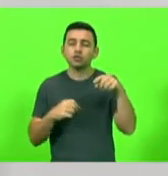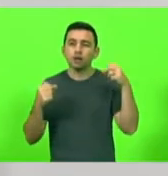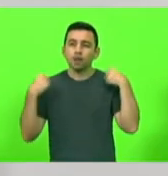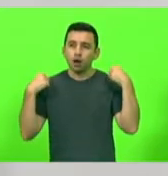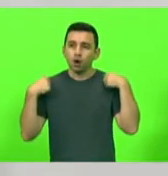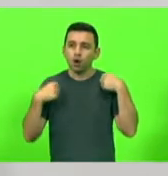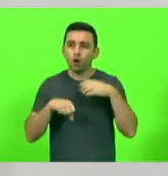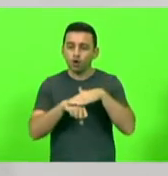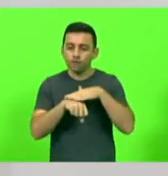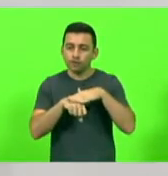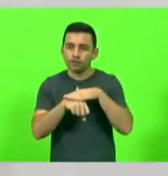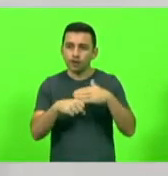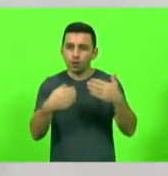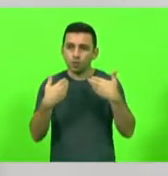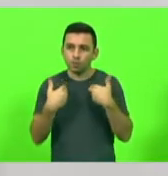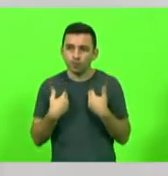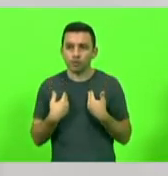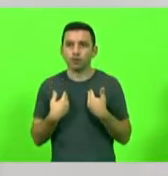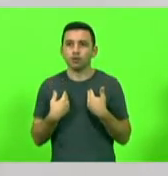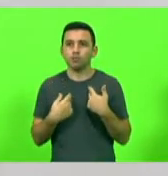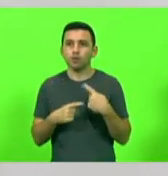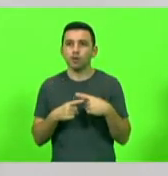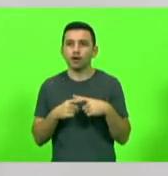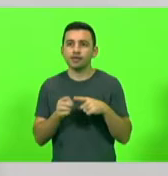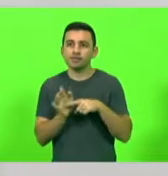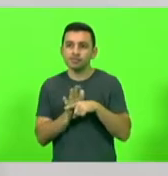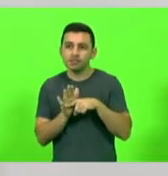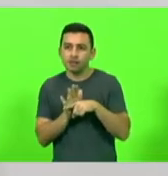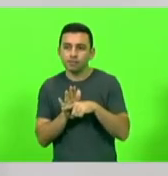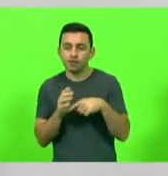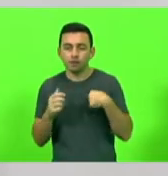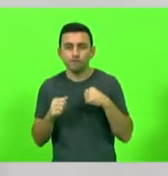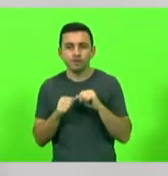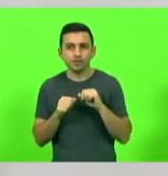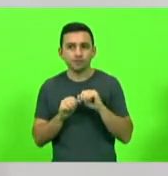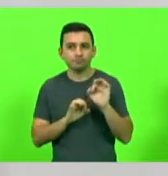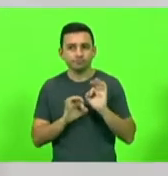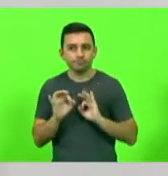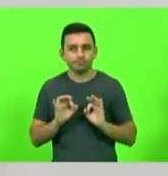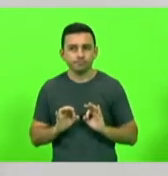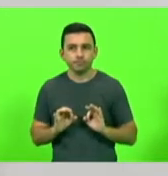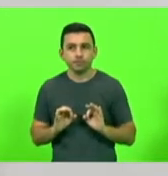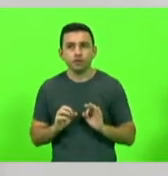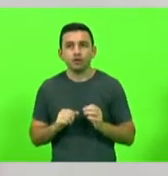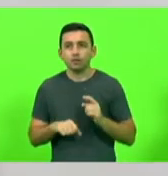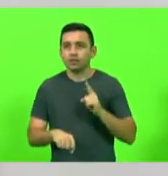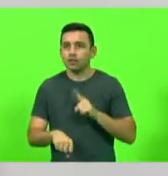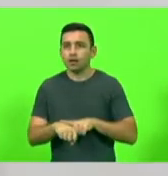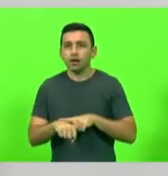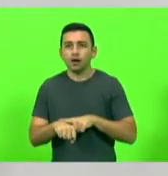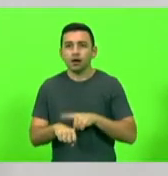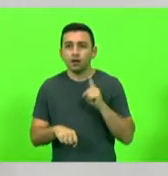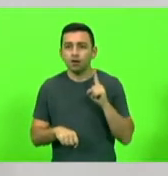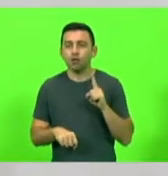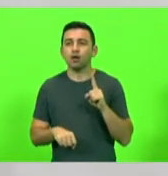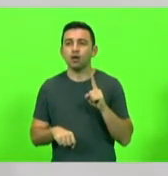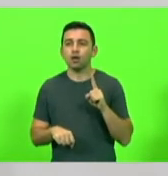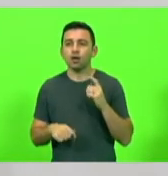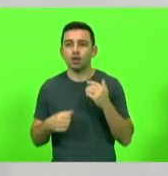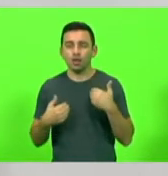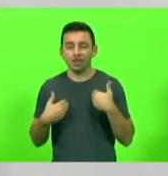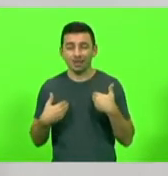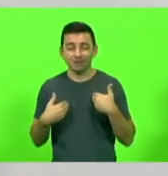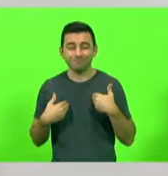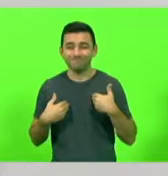conversar comigo sobre os exames que eu havia feito. Naquele momento, já um buraco se